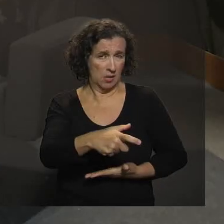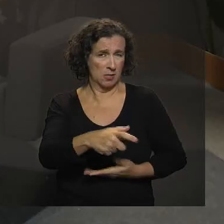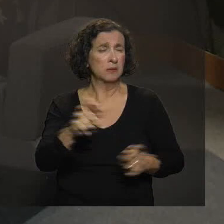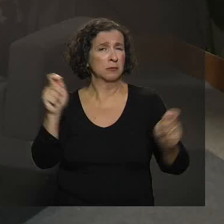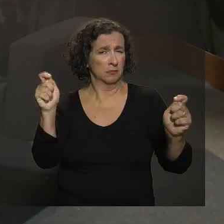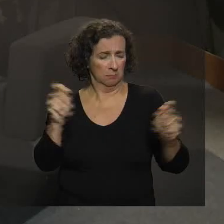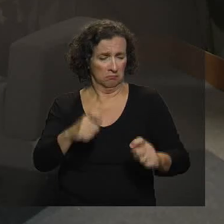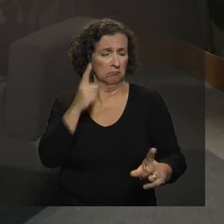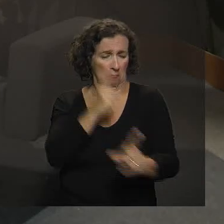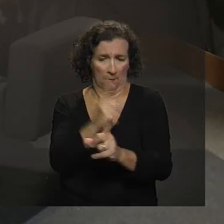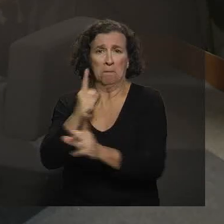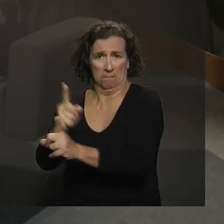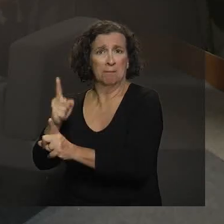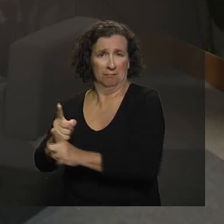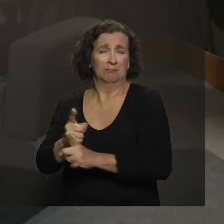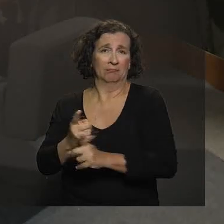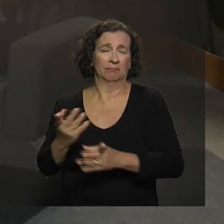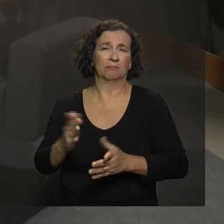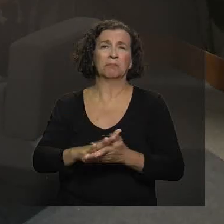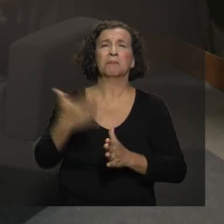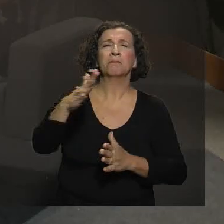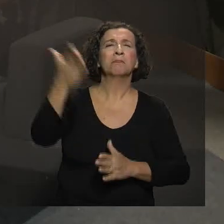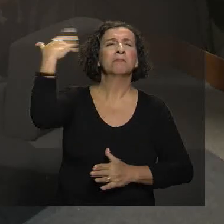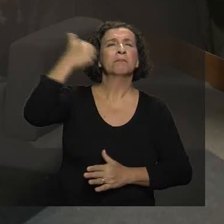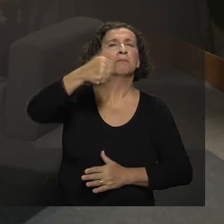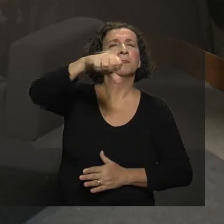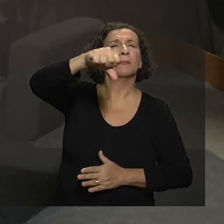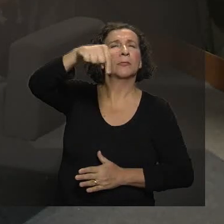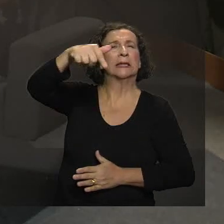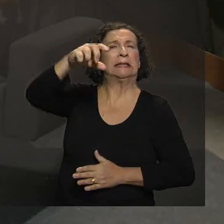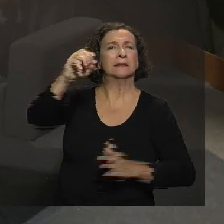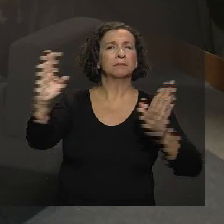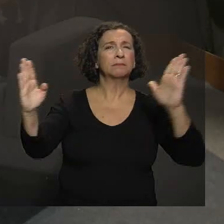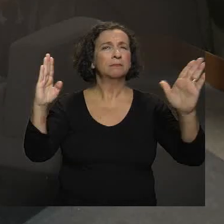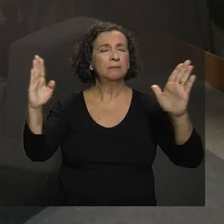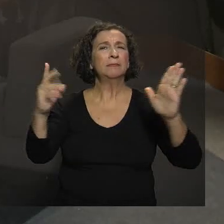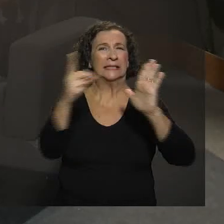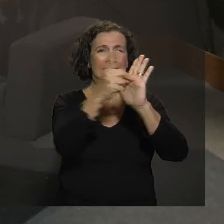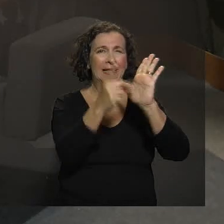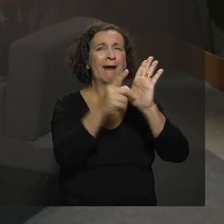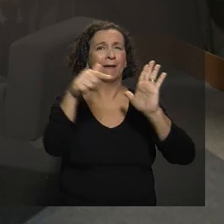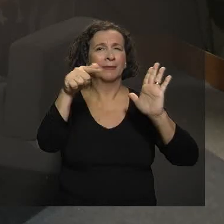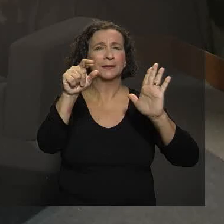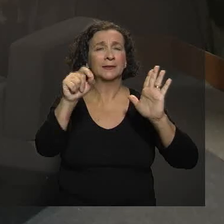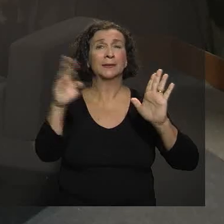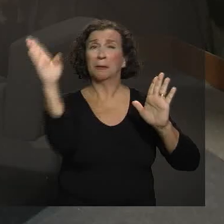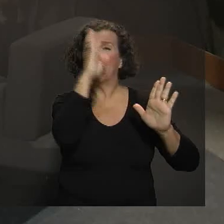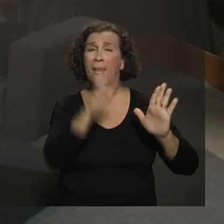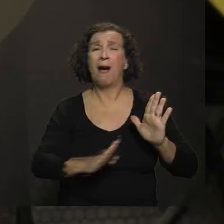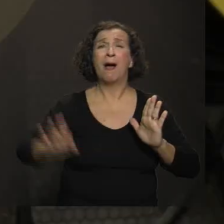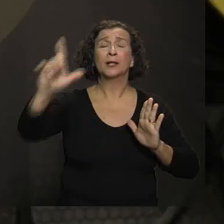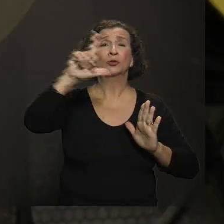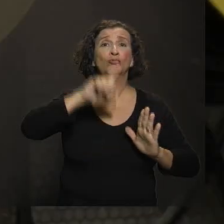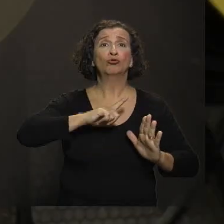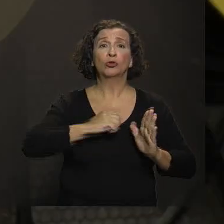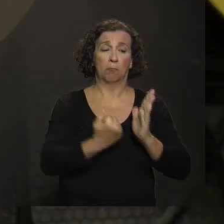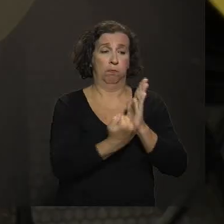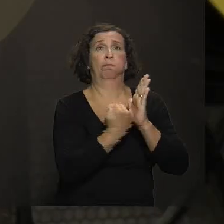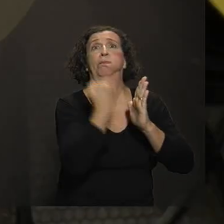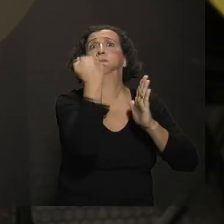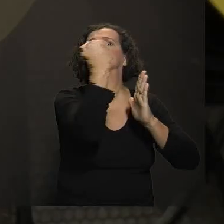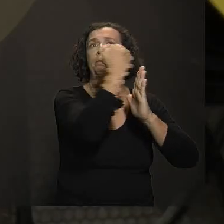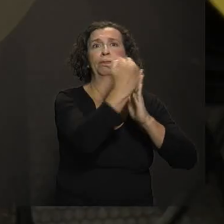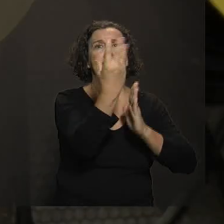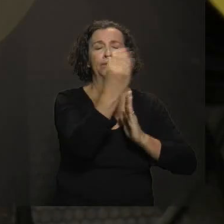pesquisar e ver mais, na década de 70, quando o Programa Nacional de Imunizações foi criado, o Brasil tinha números alarmantes de todas